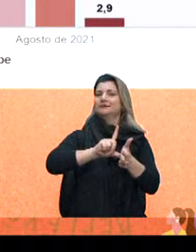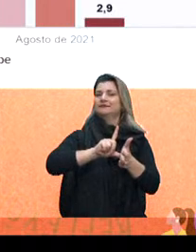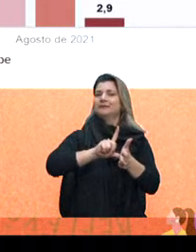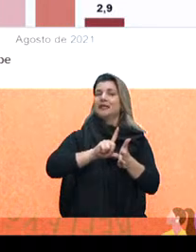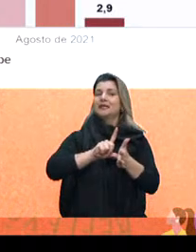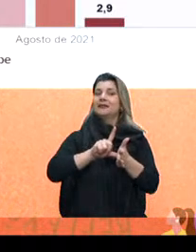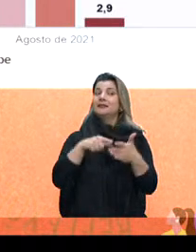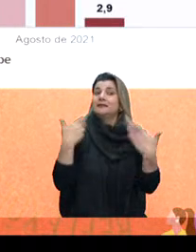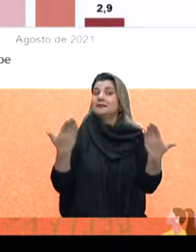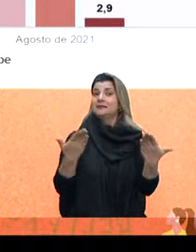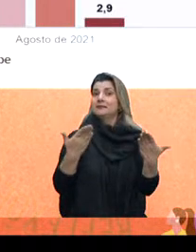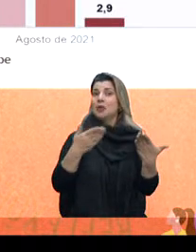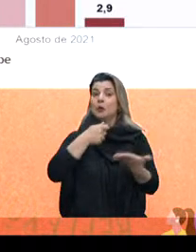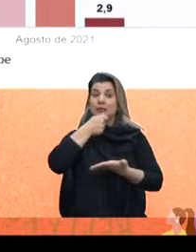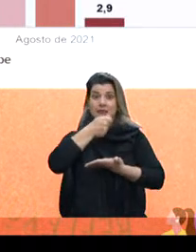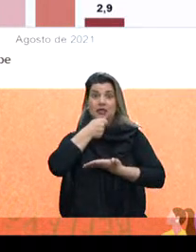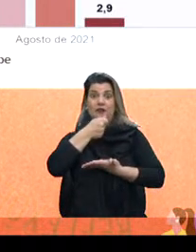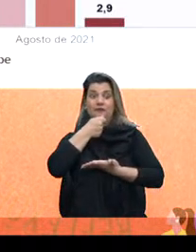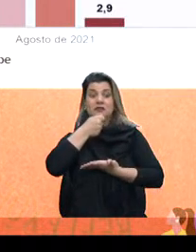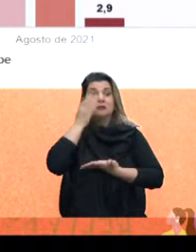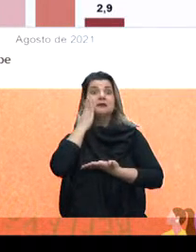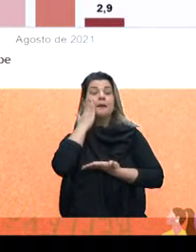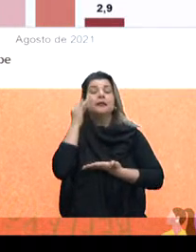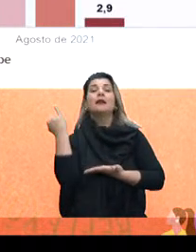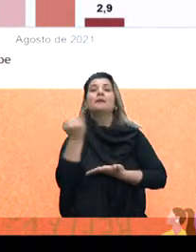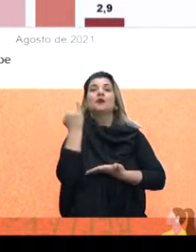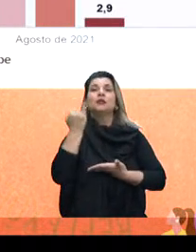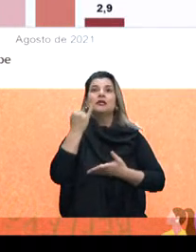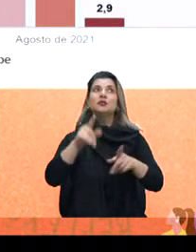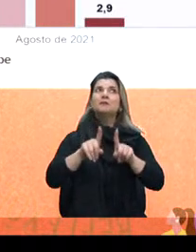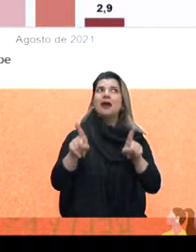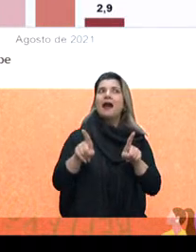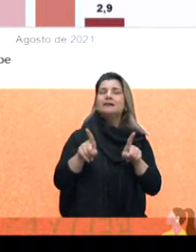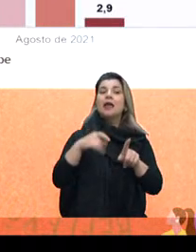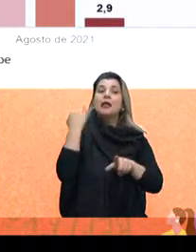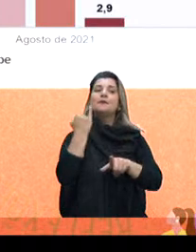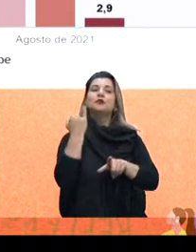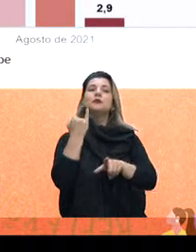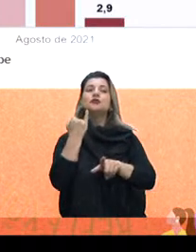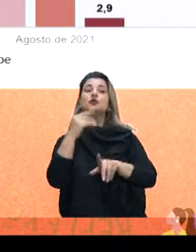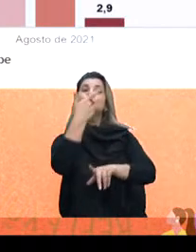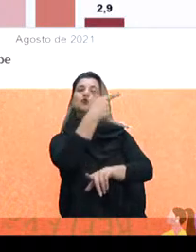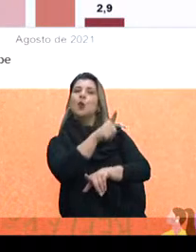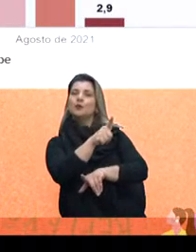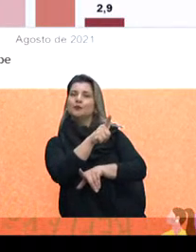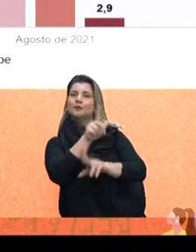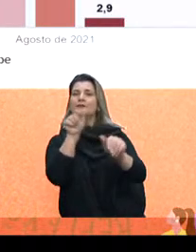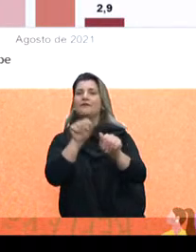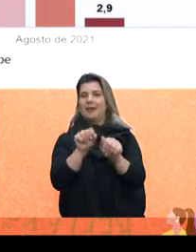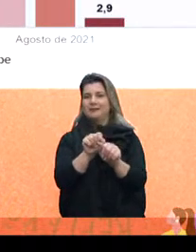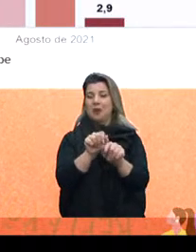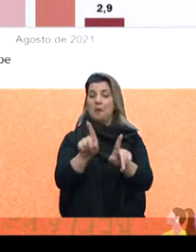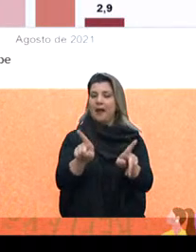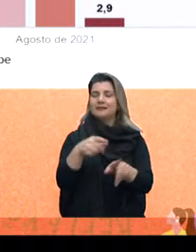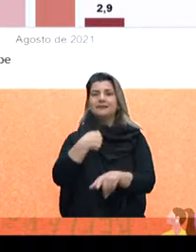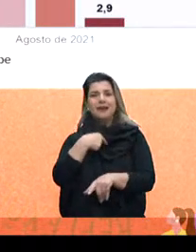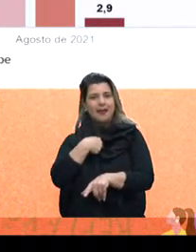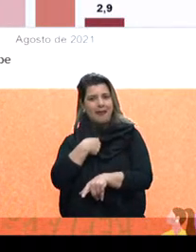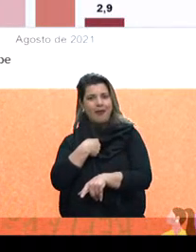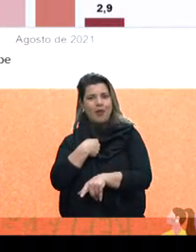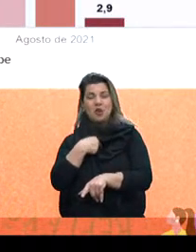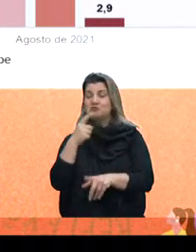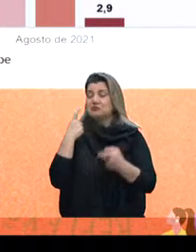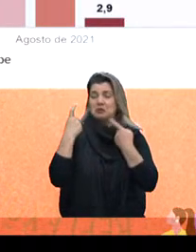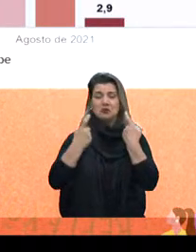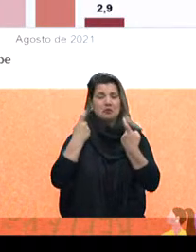eles consideram durante a entrevista que é importante, mas, ao mesmo tempo, tipo, é importante que os outros façam. Mas eu não necessariamente me